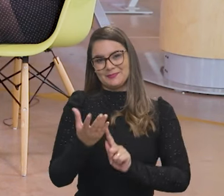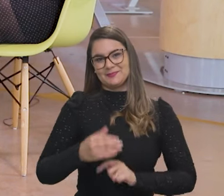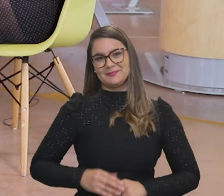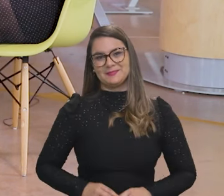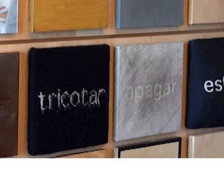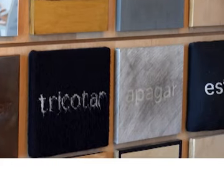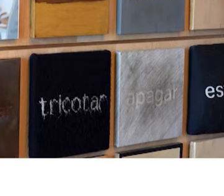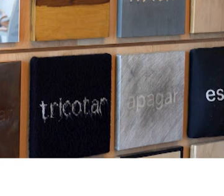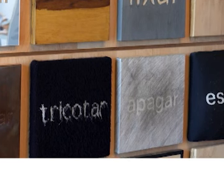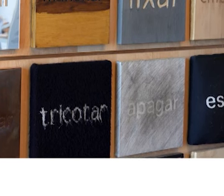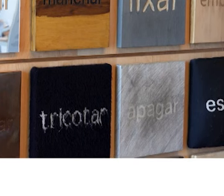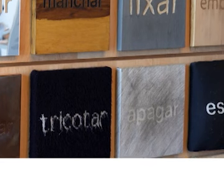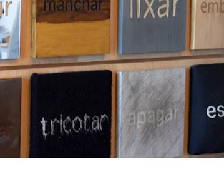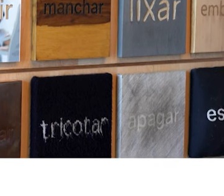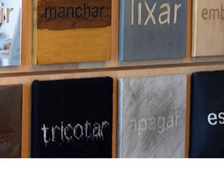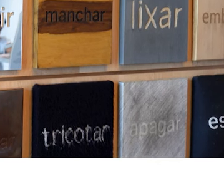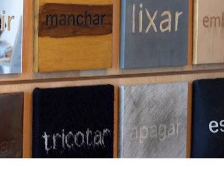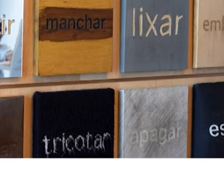GOV.